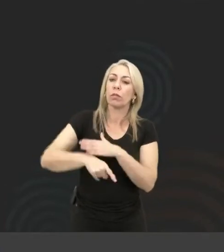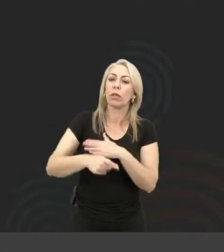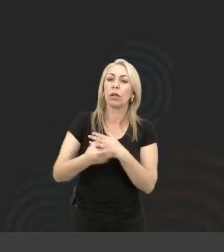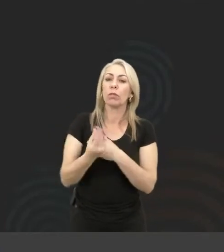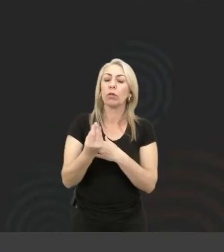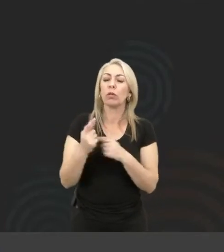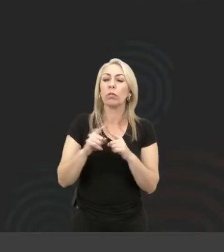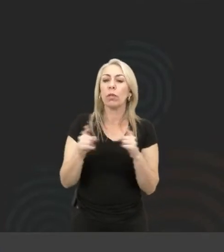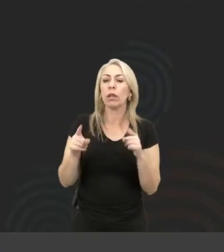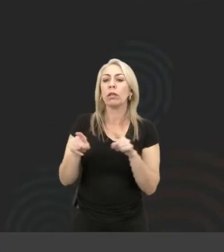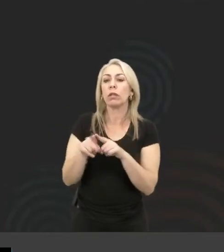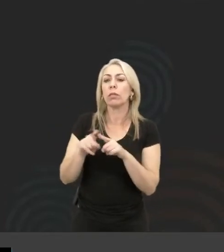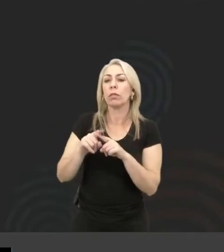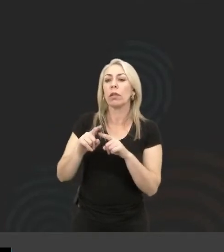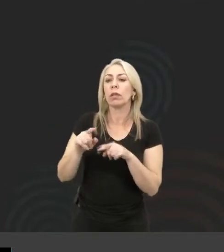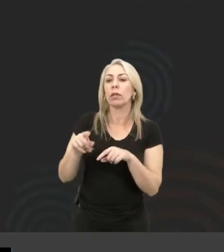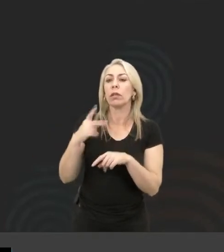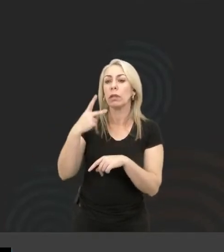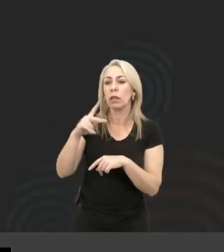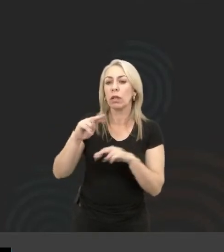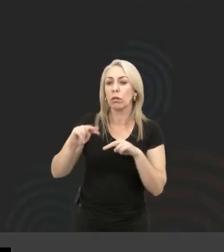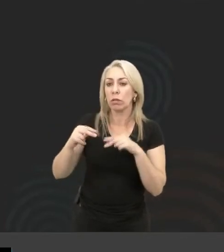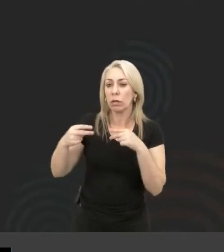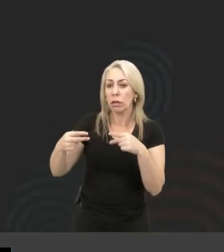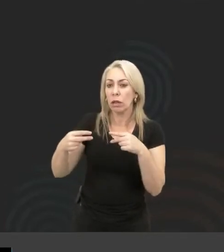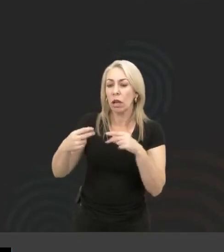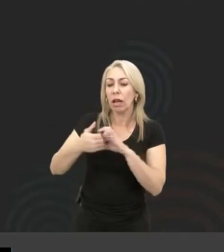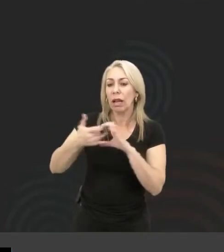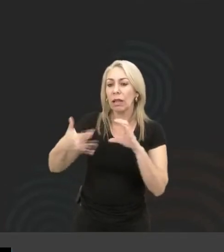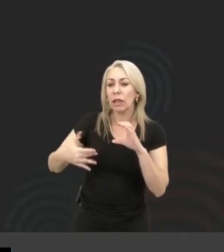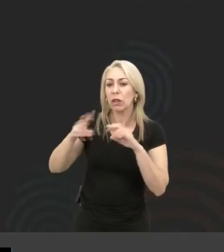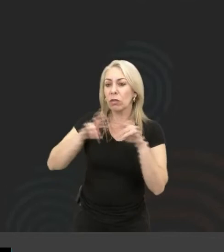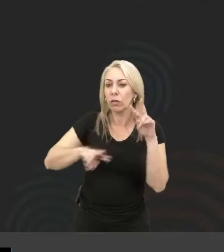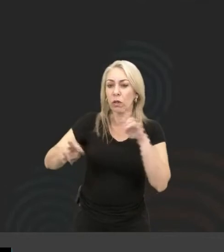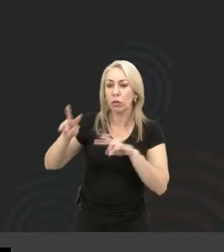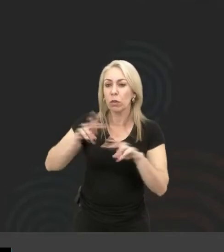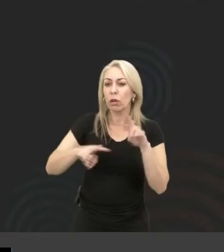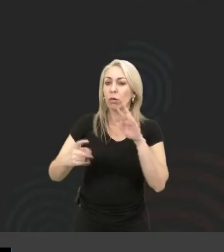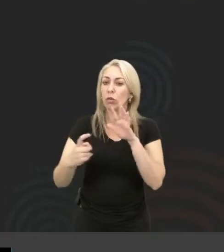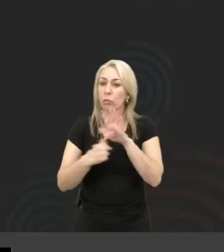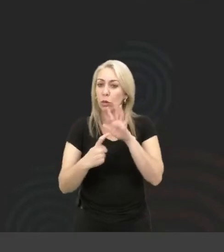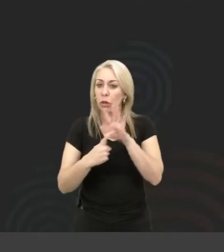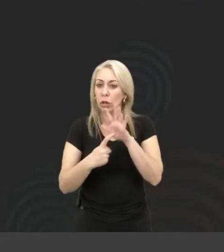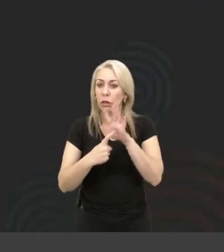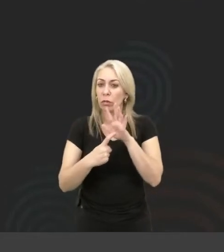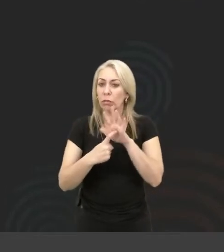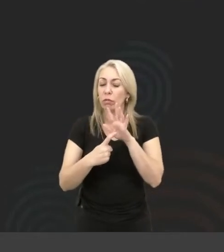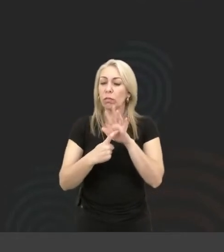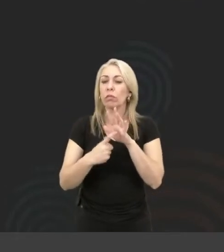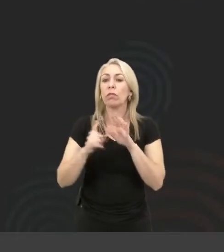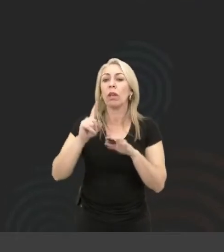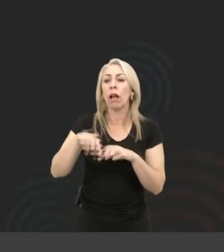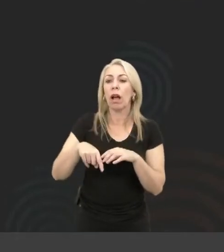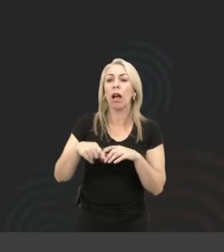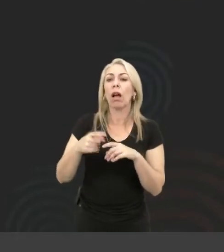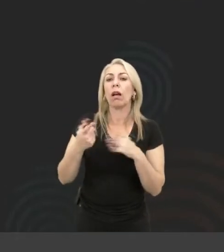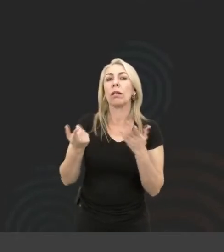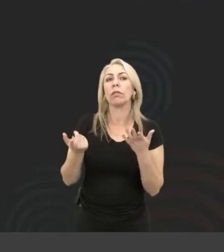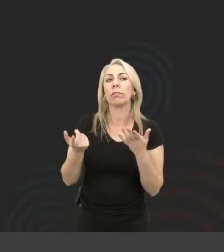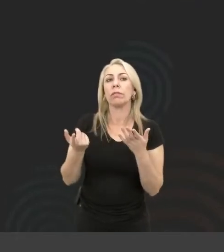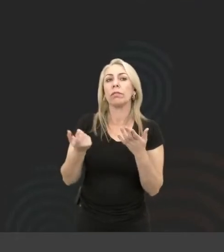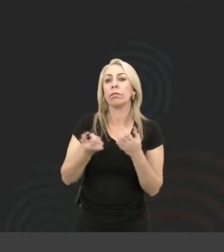Isso vale também pro seu link, né? As características visuais de um botão, elas são bem